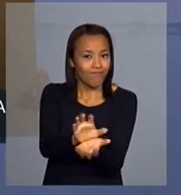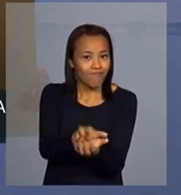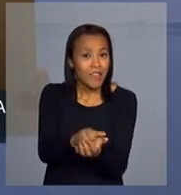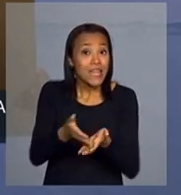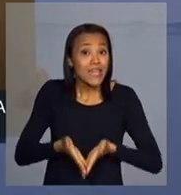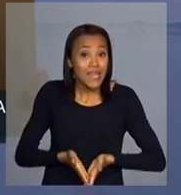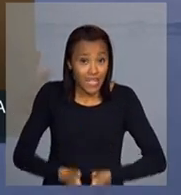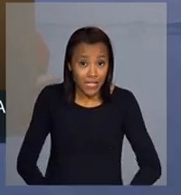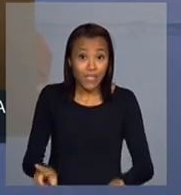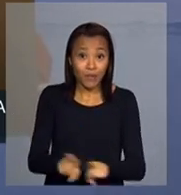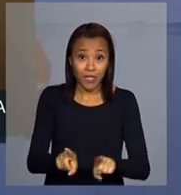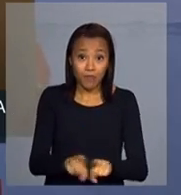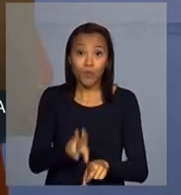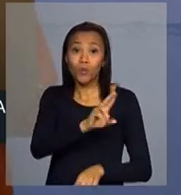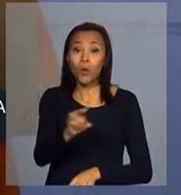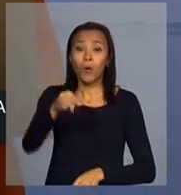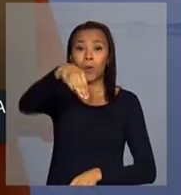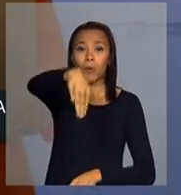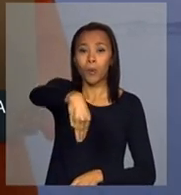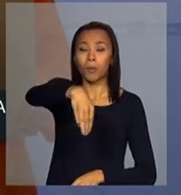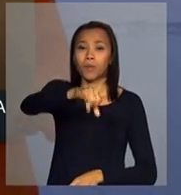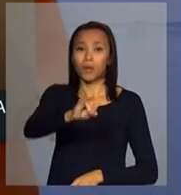politicamente, que é Miguel Arraes.